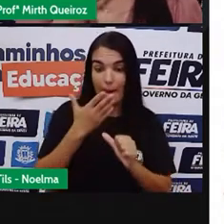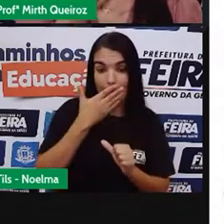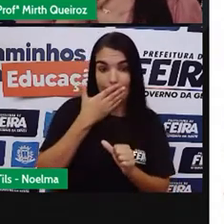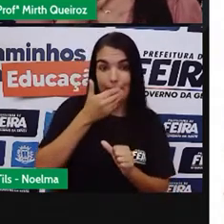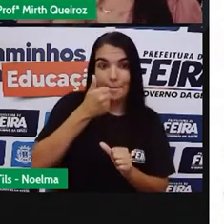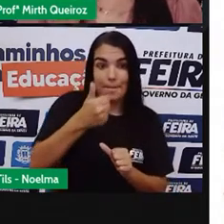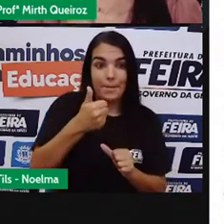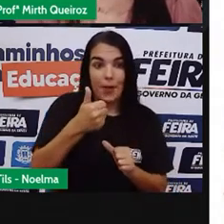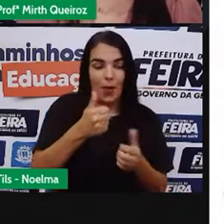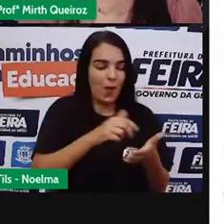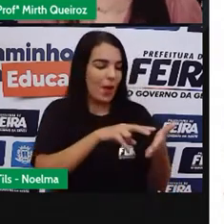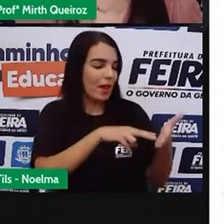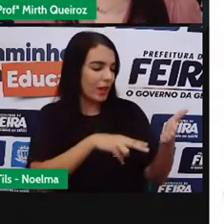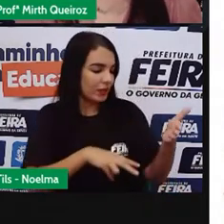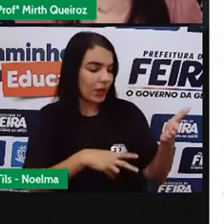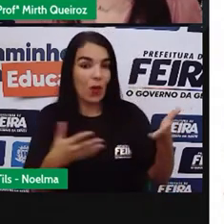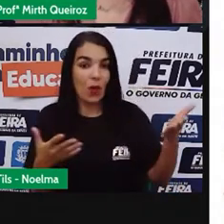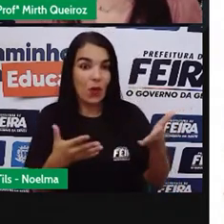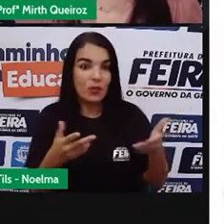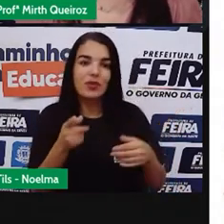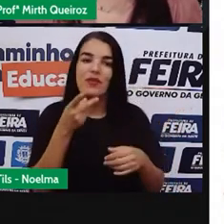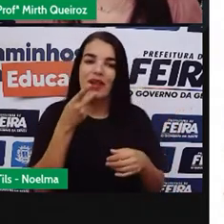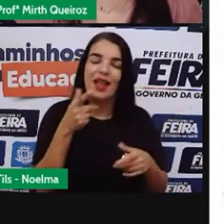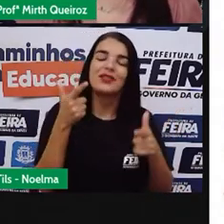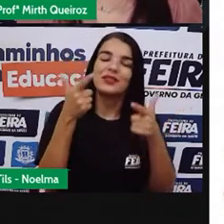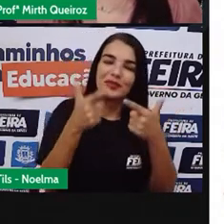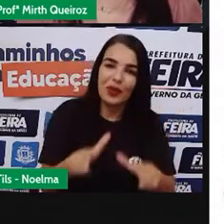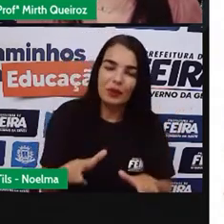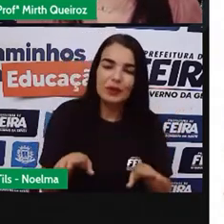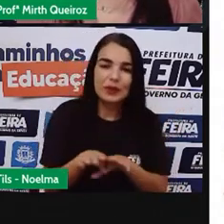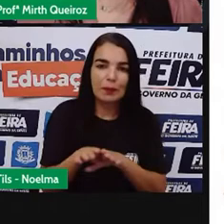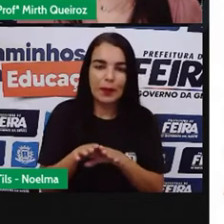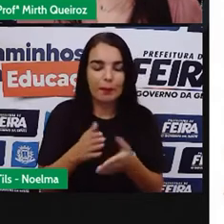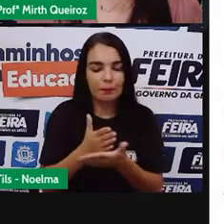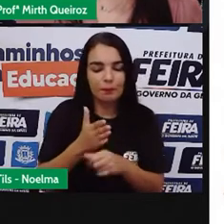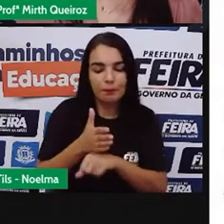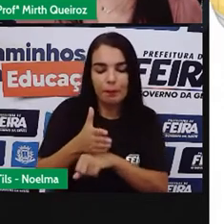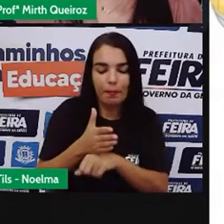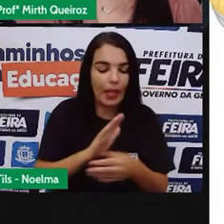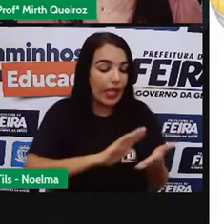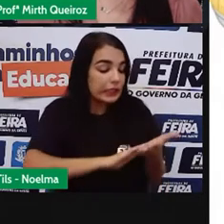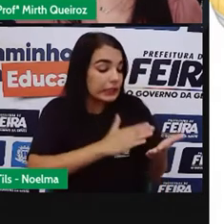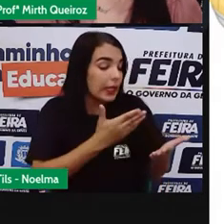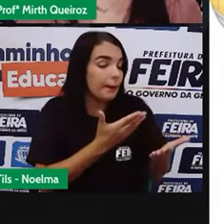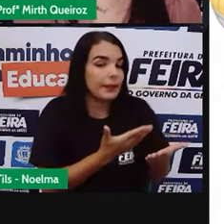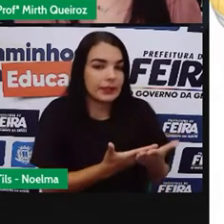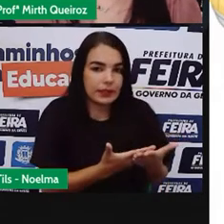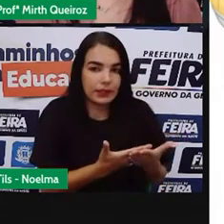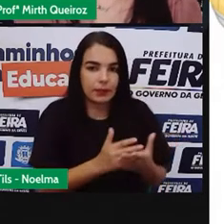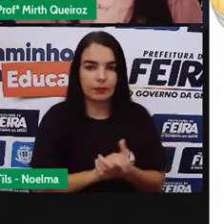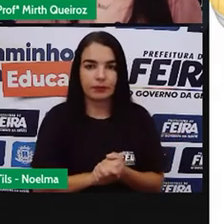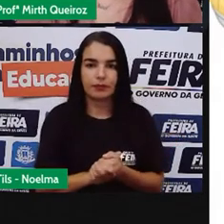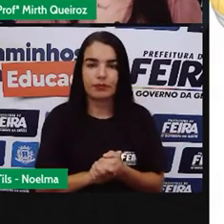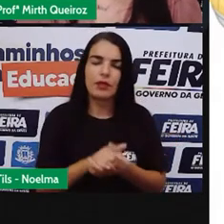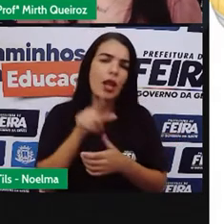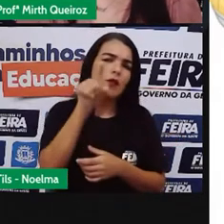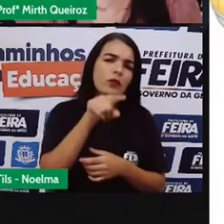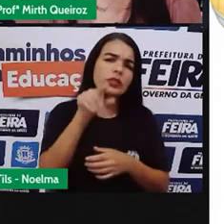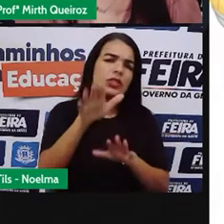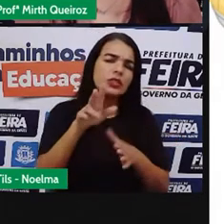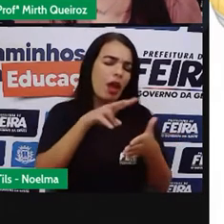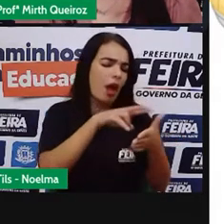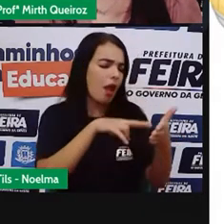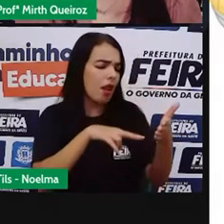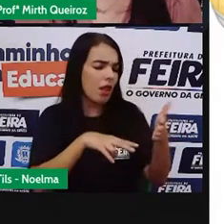E hoje nós iremos reforçar um pouquinho mais e iremos também entrar aí na parte de interpretação. Você